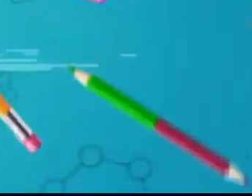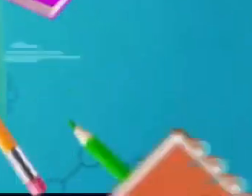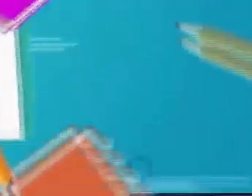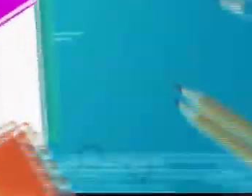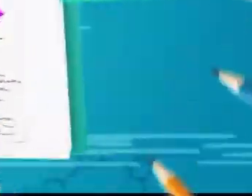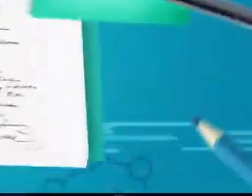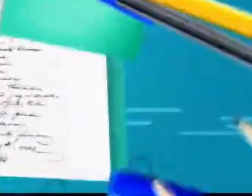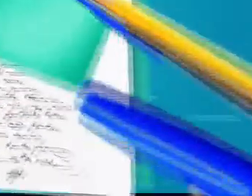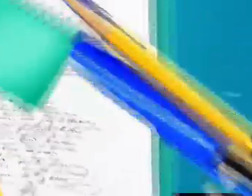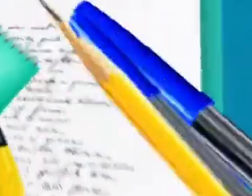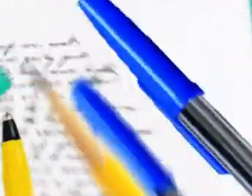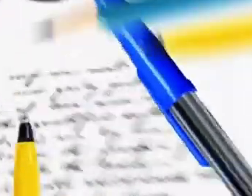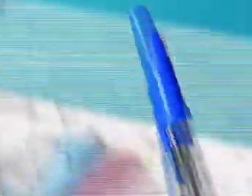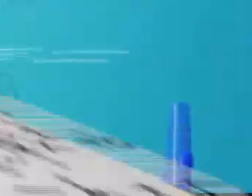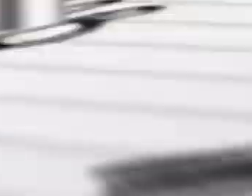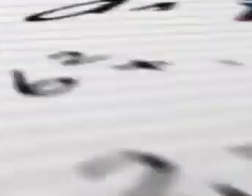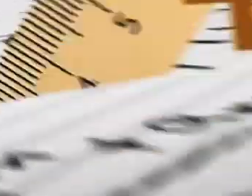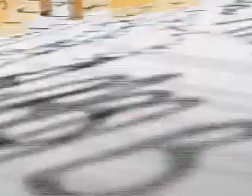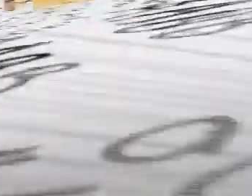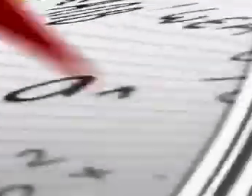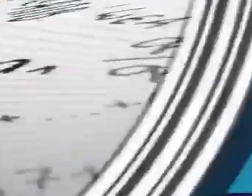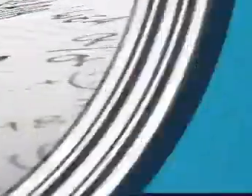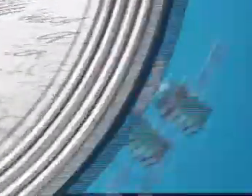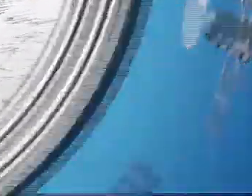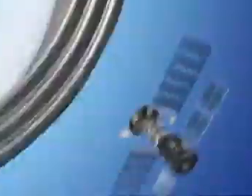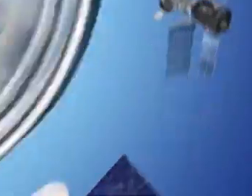Transcrição e